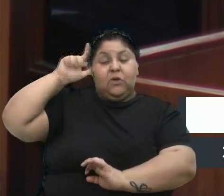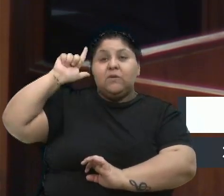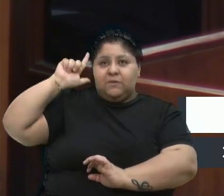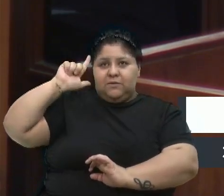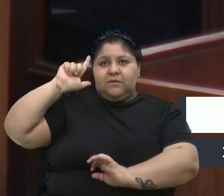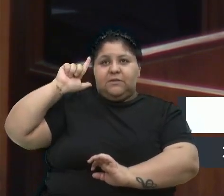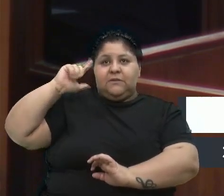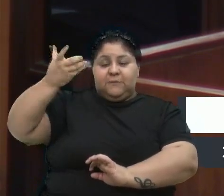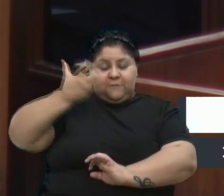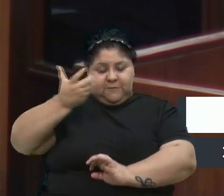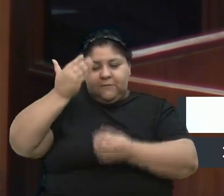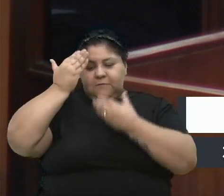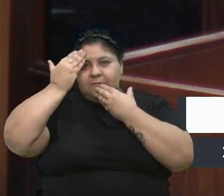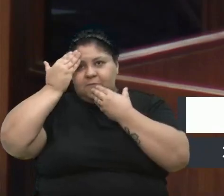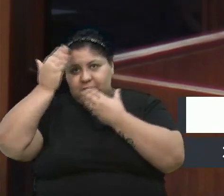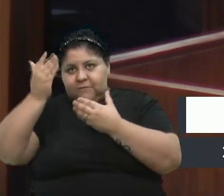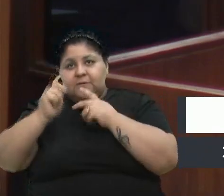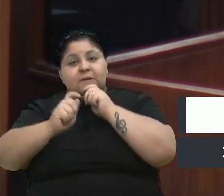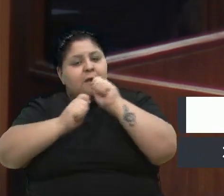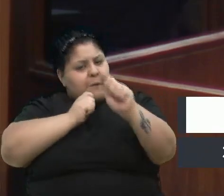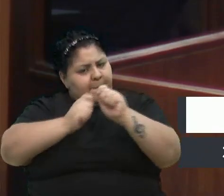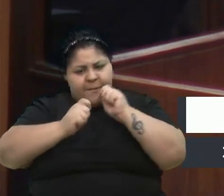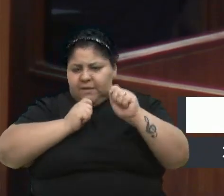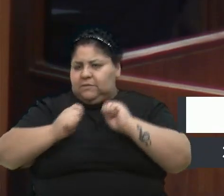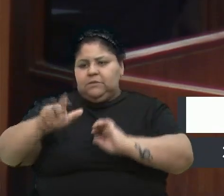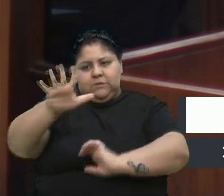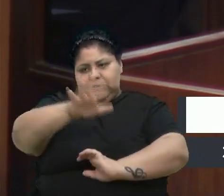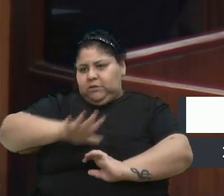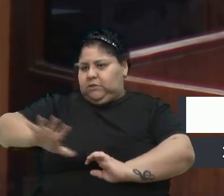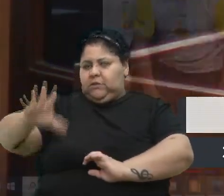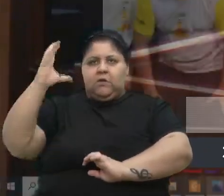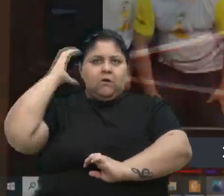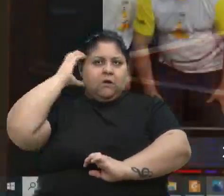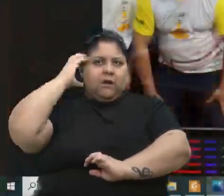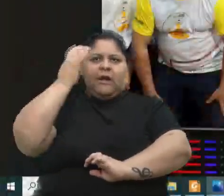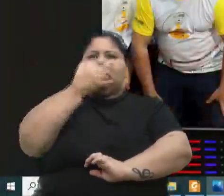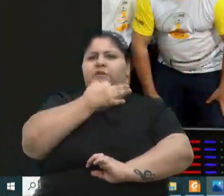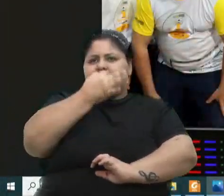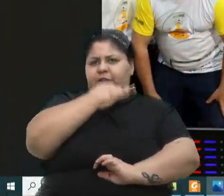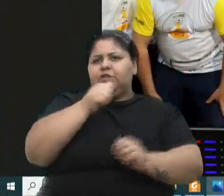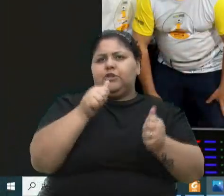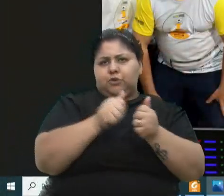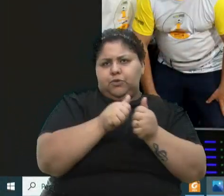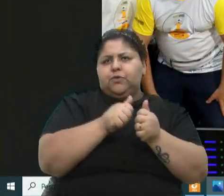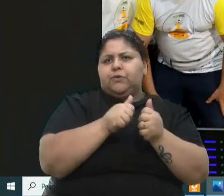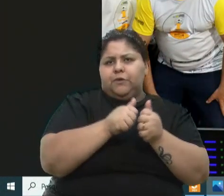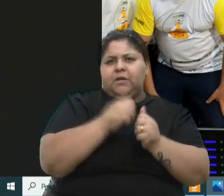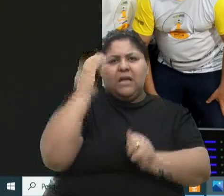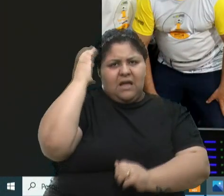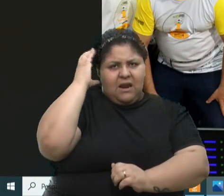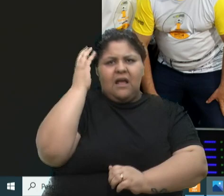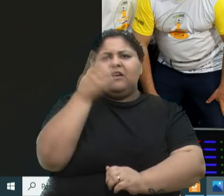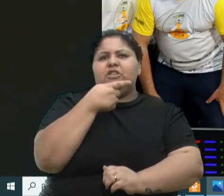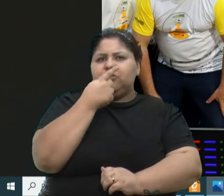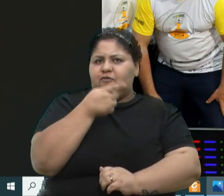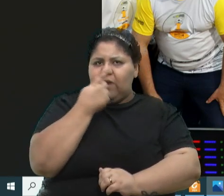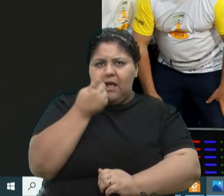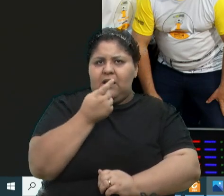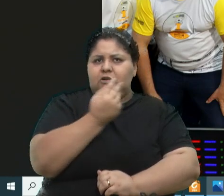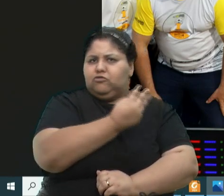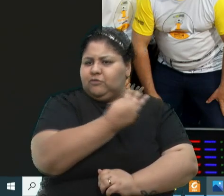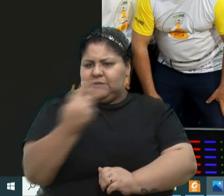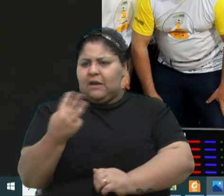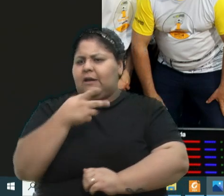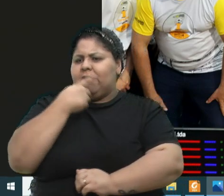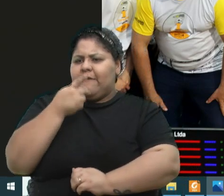Então, quero agradecer também à imprensa, de maneira geral, Rádio Caxias estava aqui conosco, as rádios que têm falado, os portais que têm falado